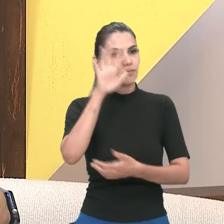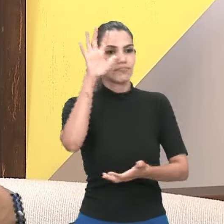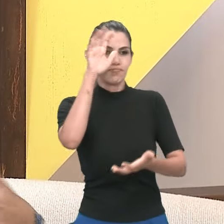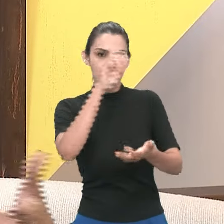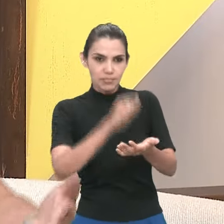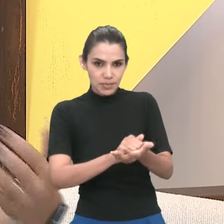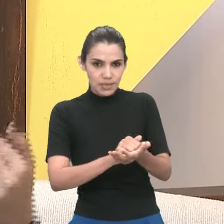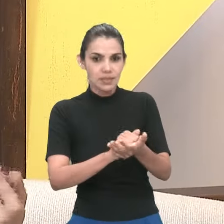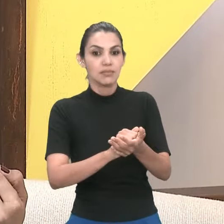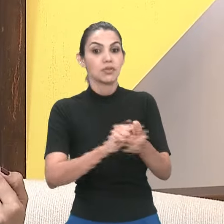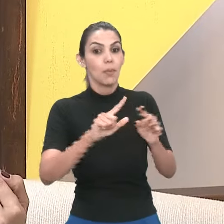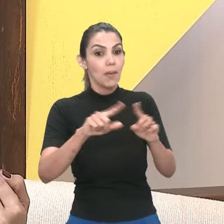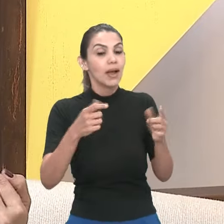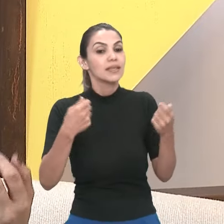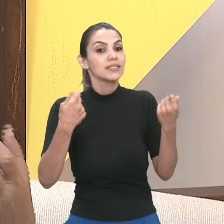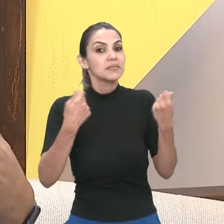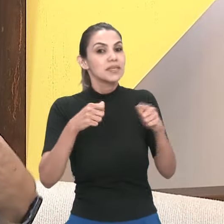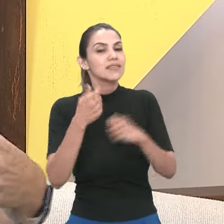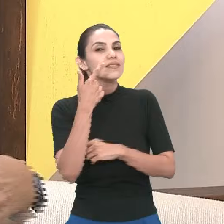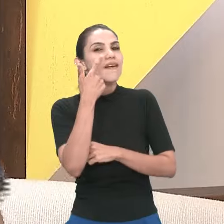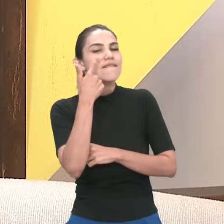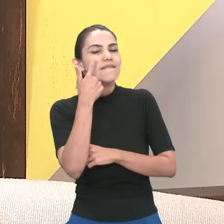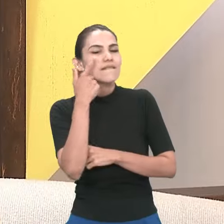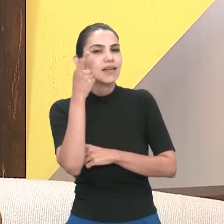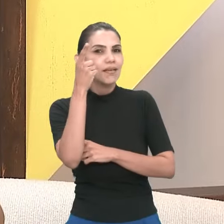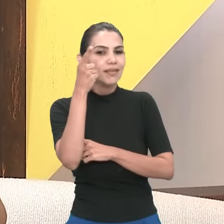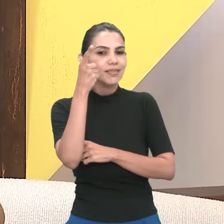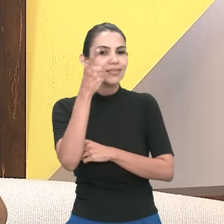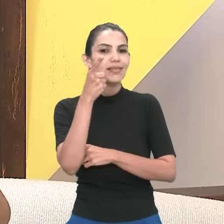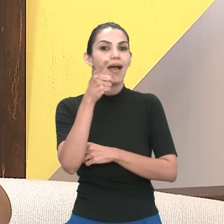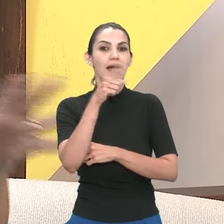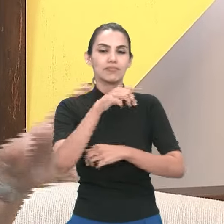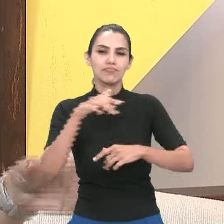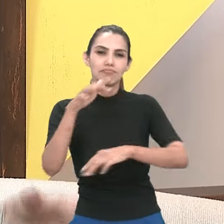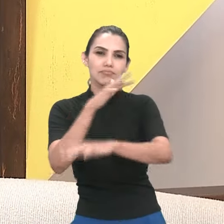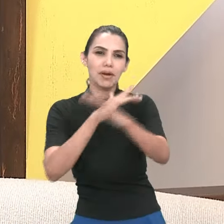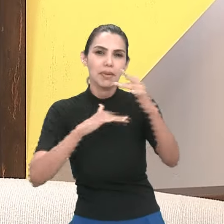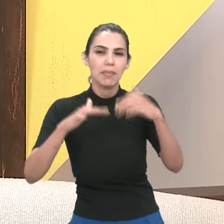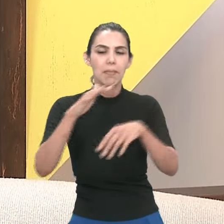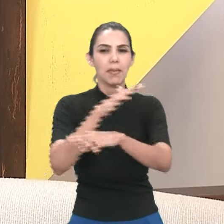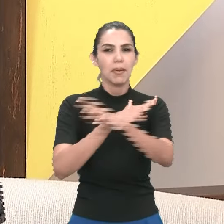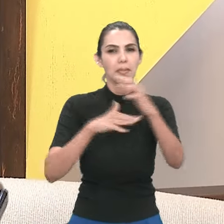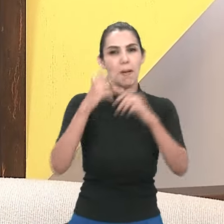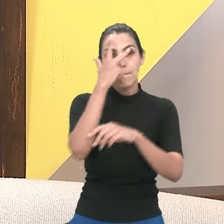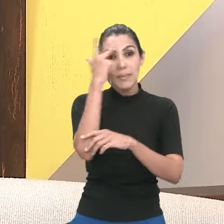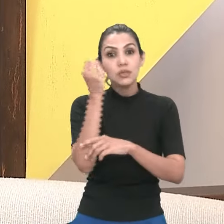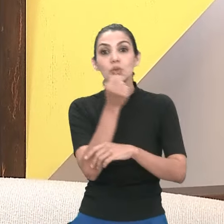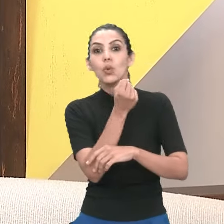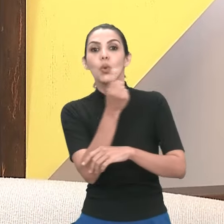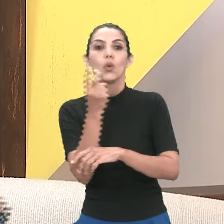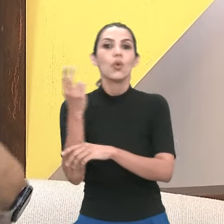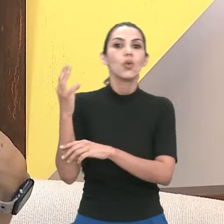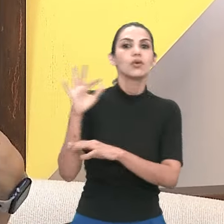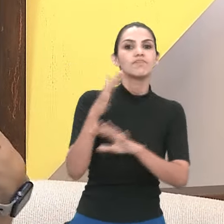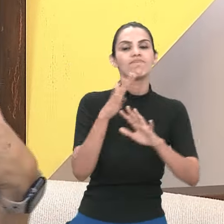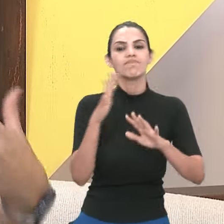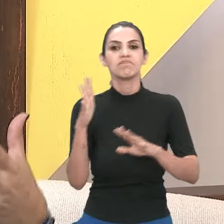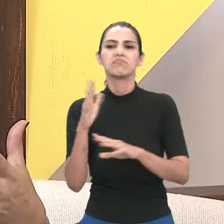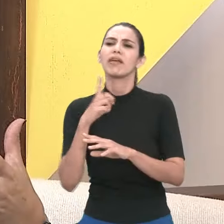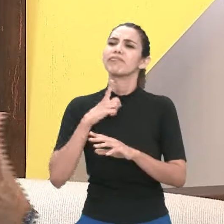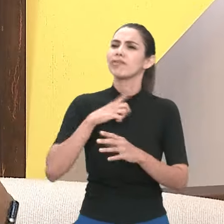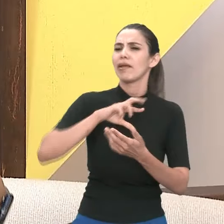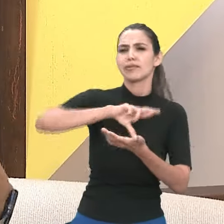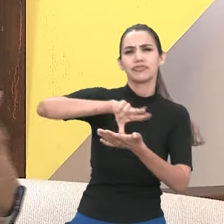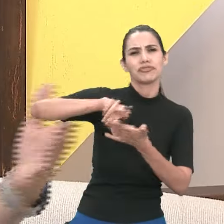mas a gente tem que olhar lá pra dentro, né? É isso. E lá dentro tem inúmeras atividades pra que as pessoas possam aproveitar. Quem